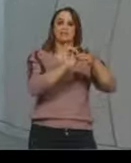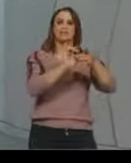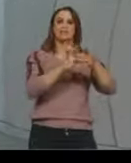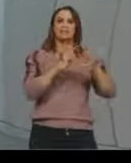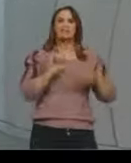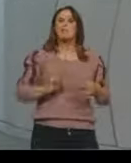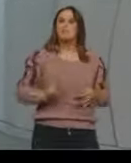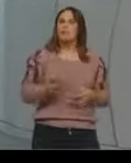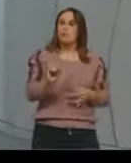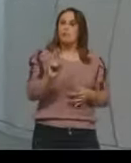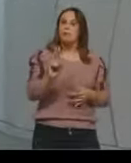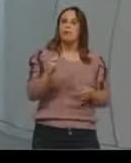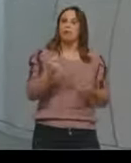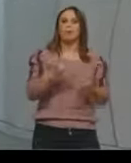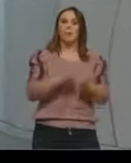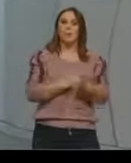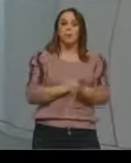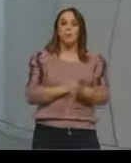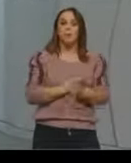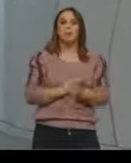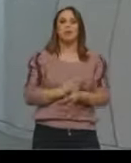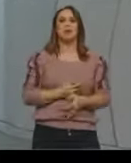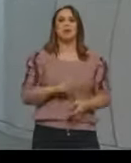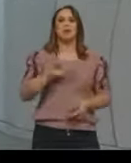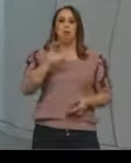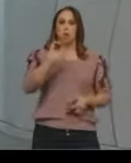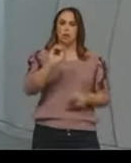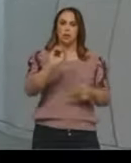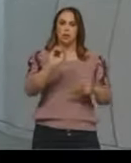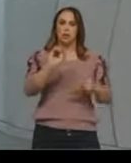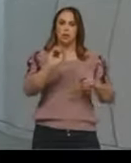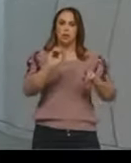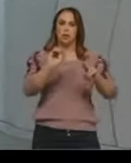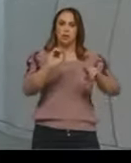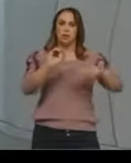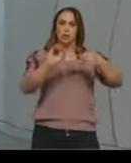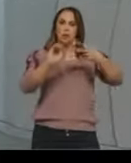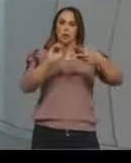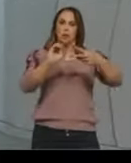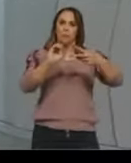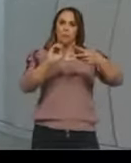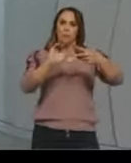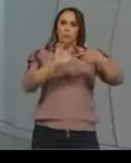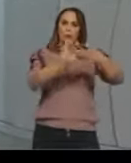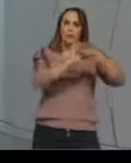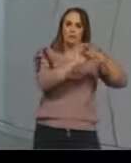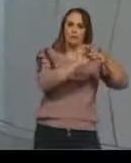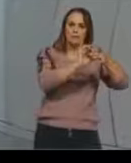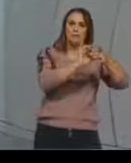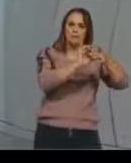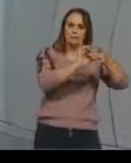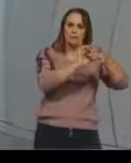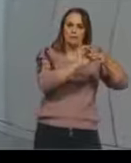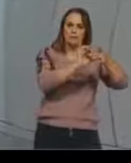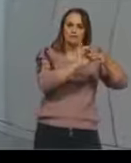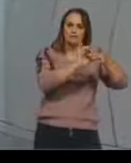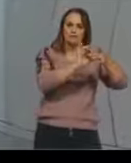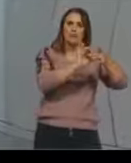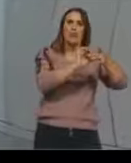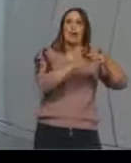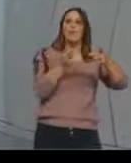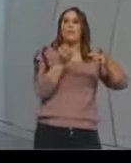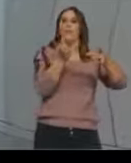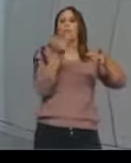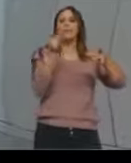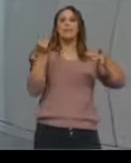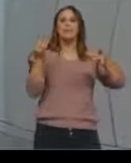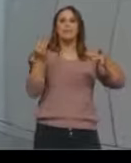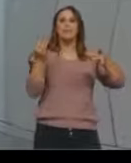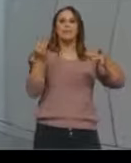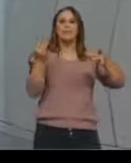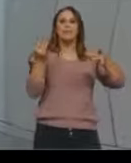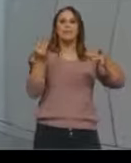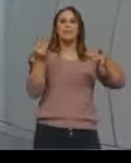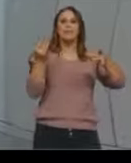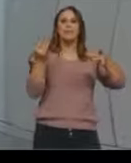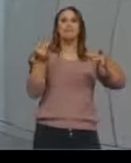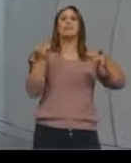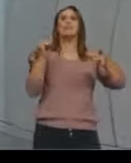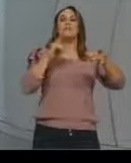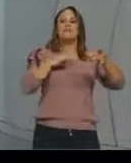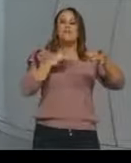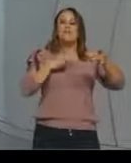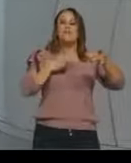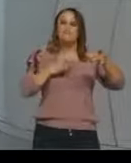no oxigênio, o excesso de carga negativa está no de baixo. E vice-versa, essa dupla ligação, ela vai se